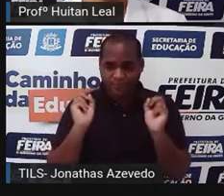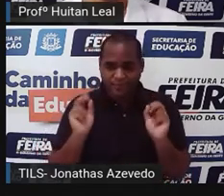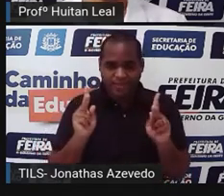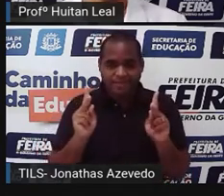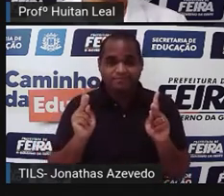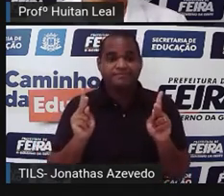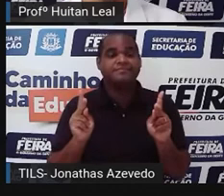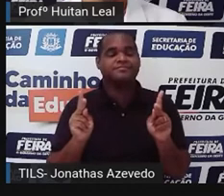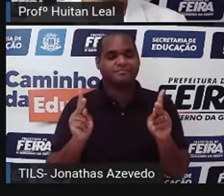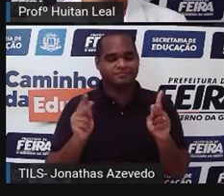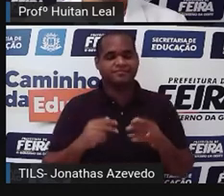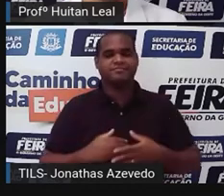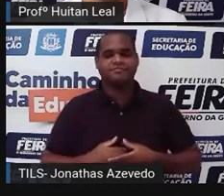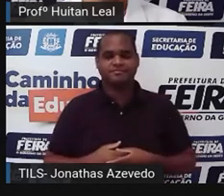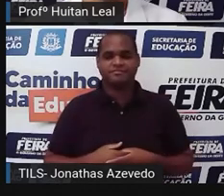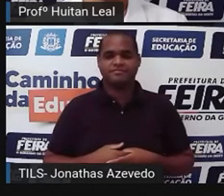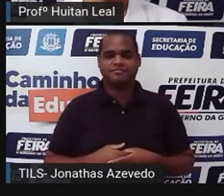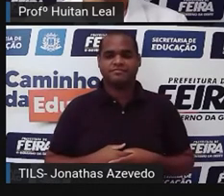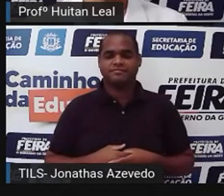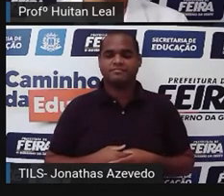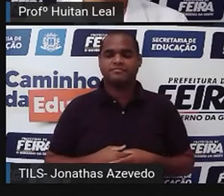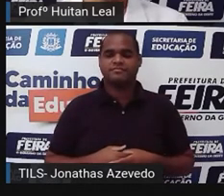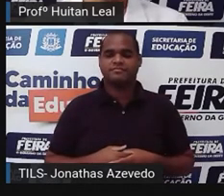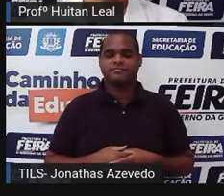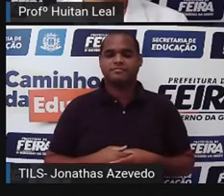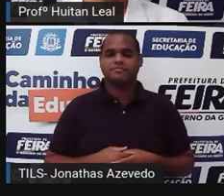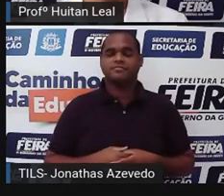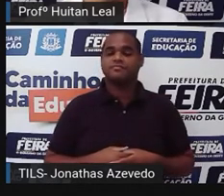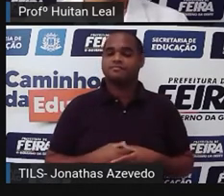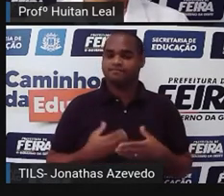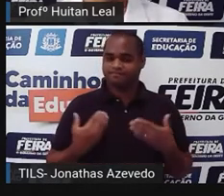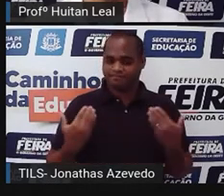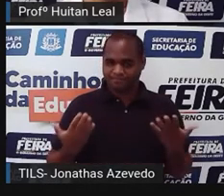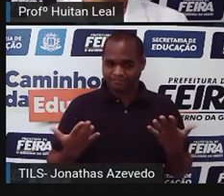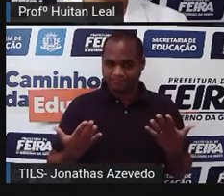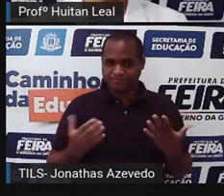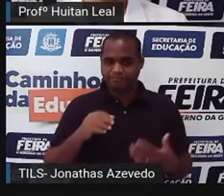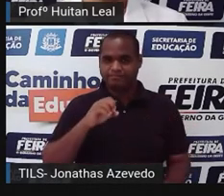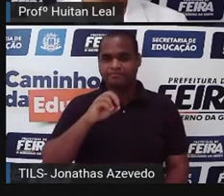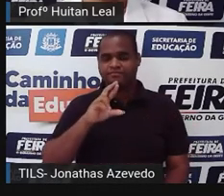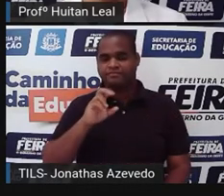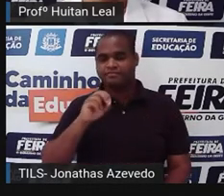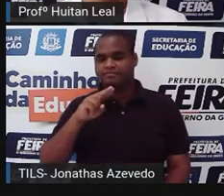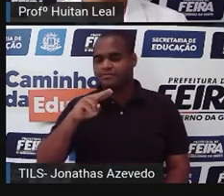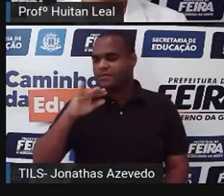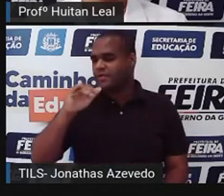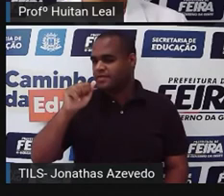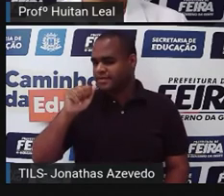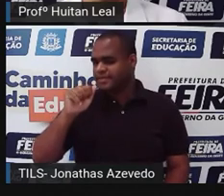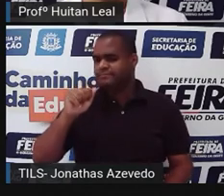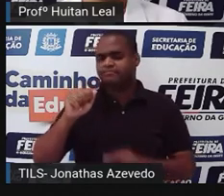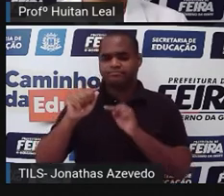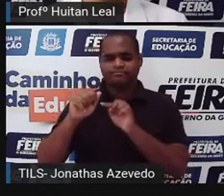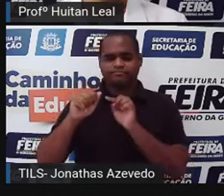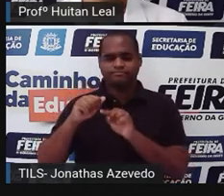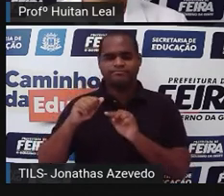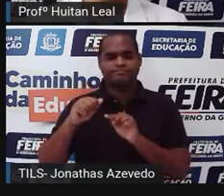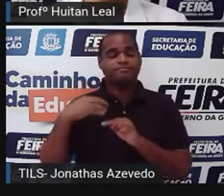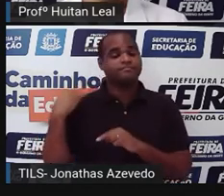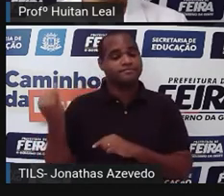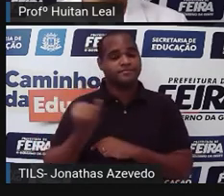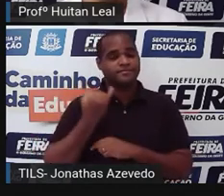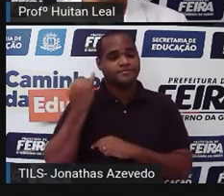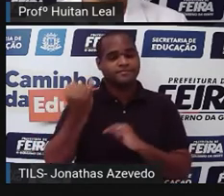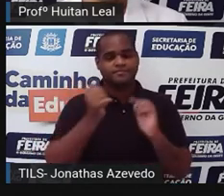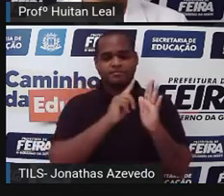a crônica, né? Ela é o